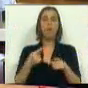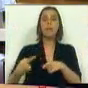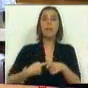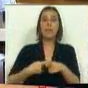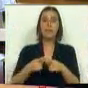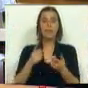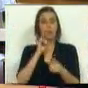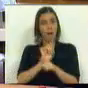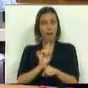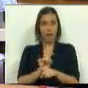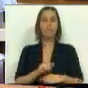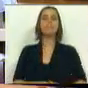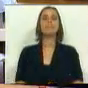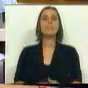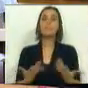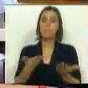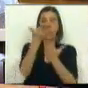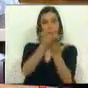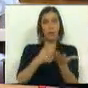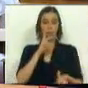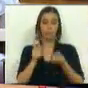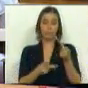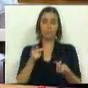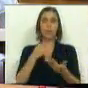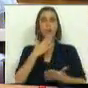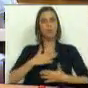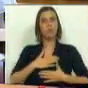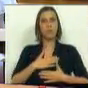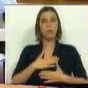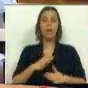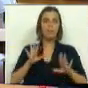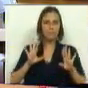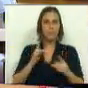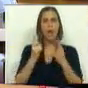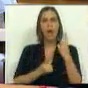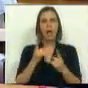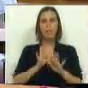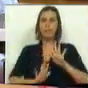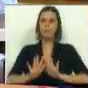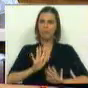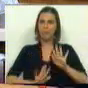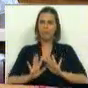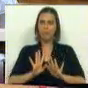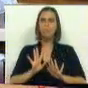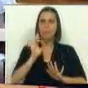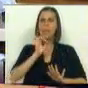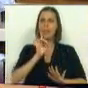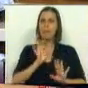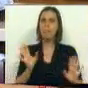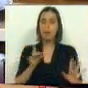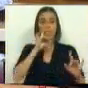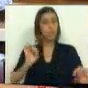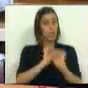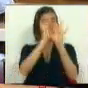interesses em presença. Ora, o diploma em apreço suscita-nos, no entanto, sérias reservas e importa, por isso,